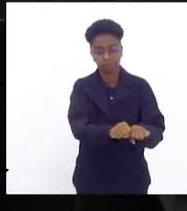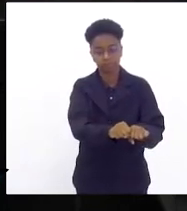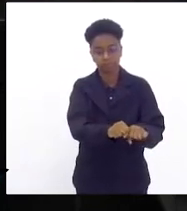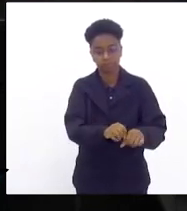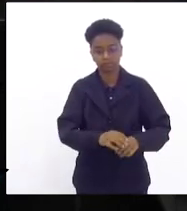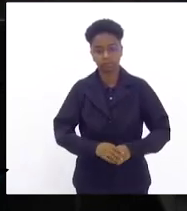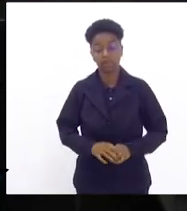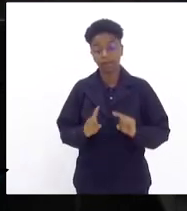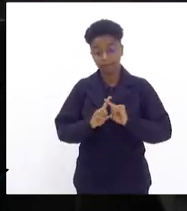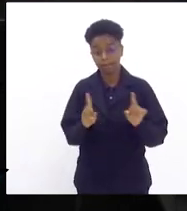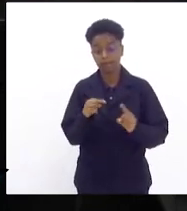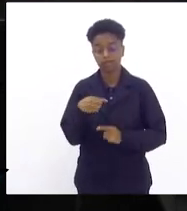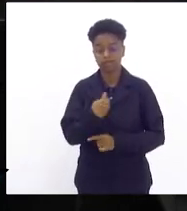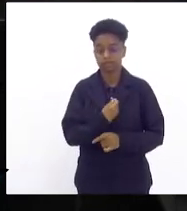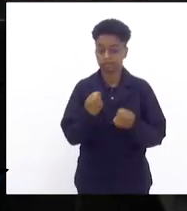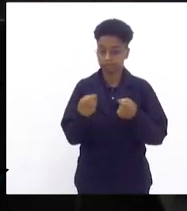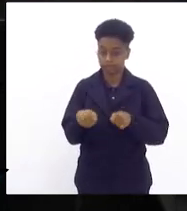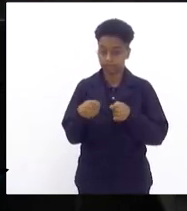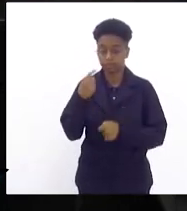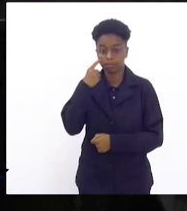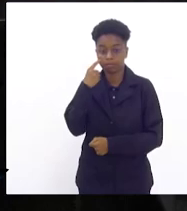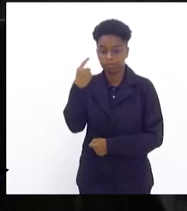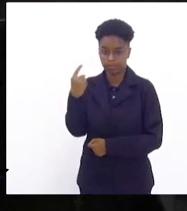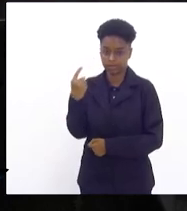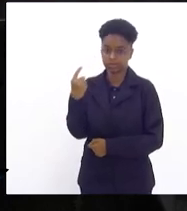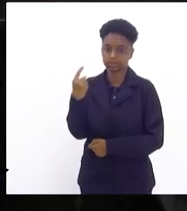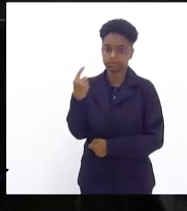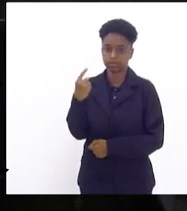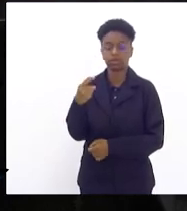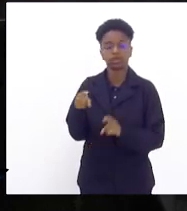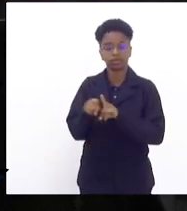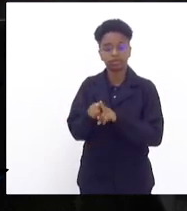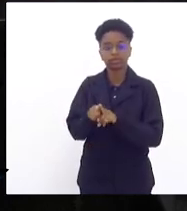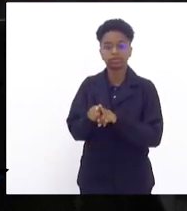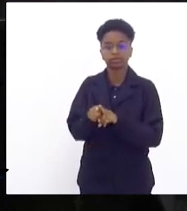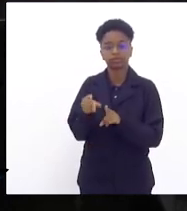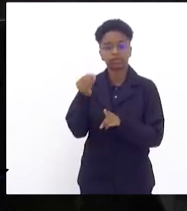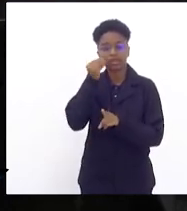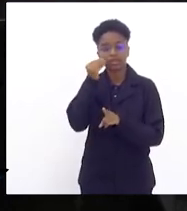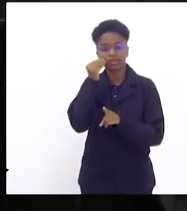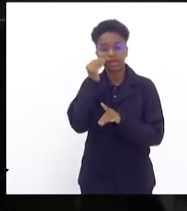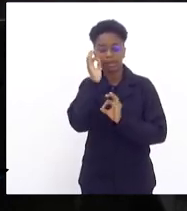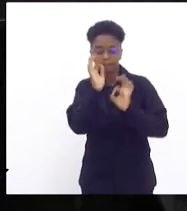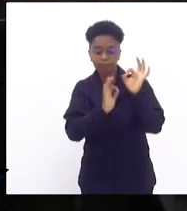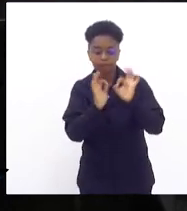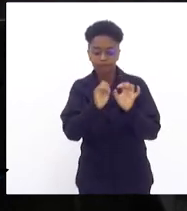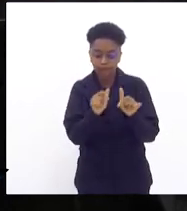a gente precisa pensar e buscar ações concretas sobre isso.